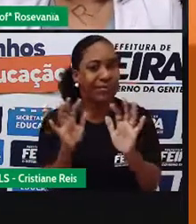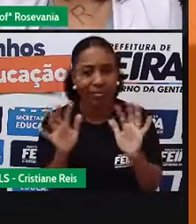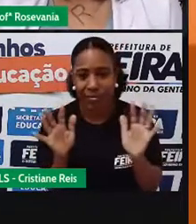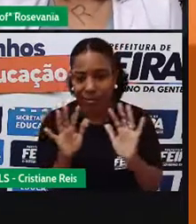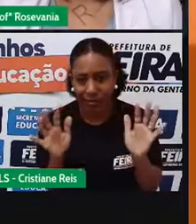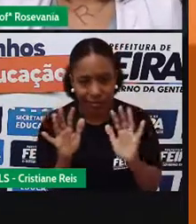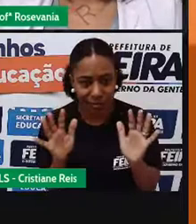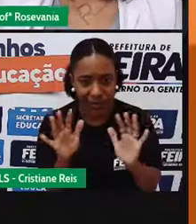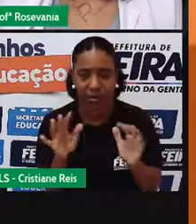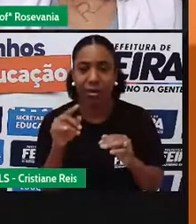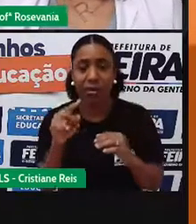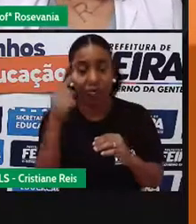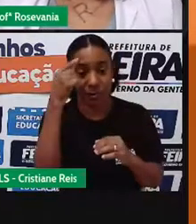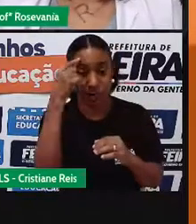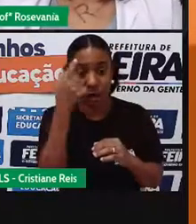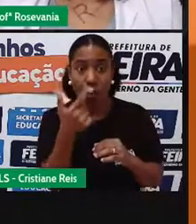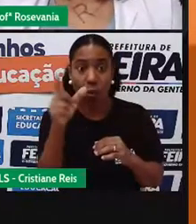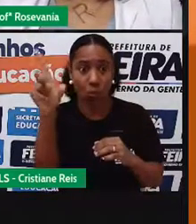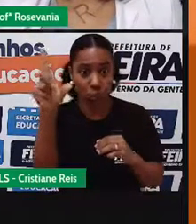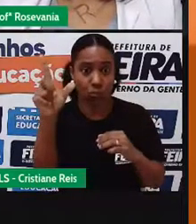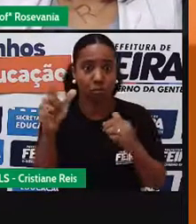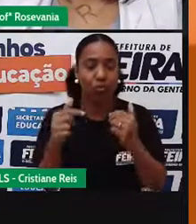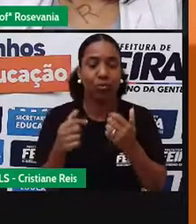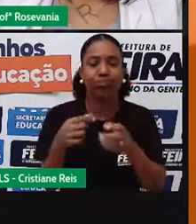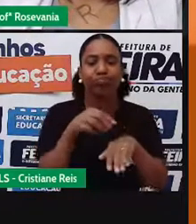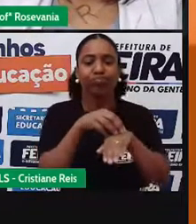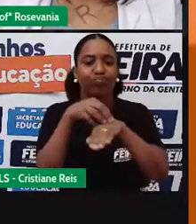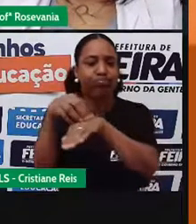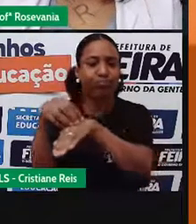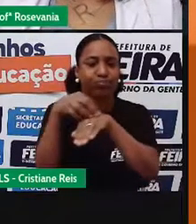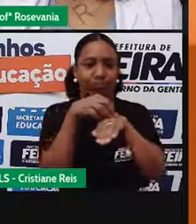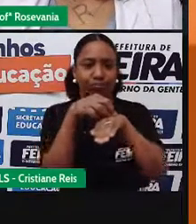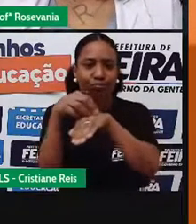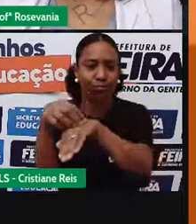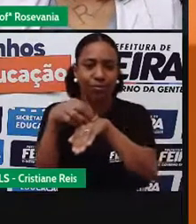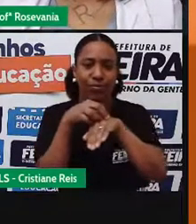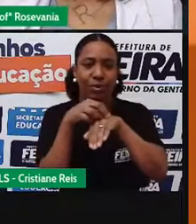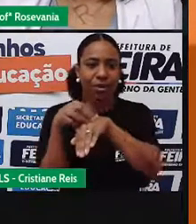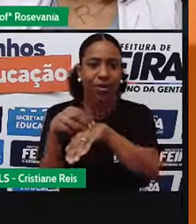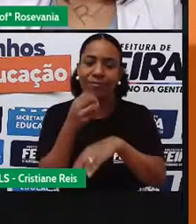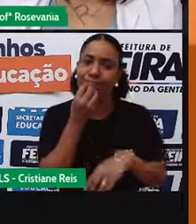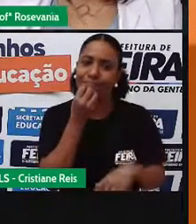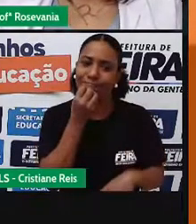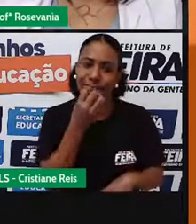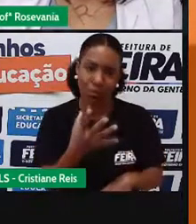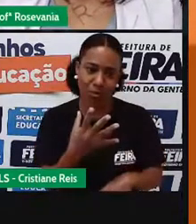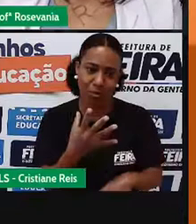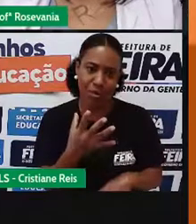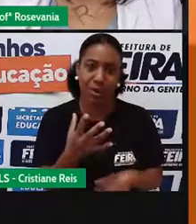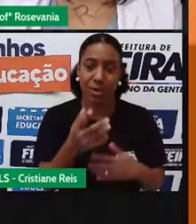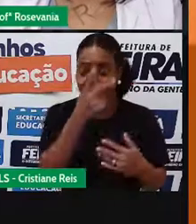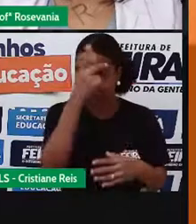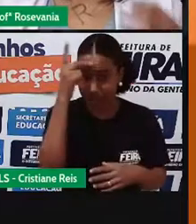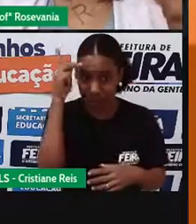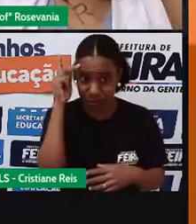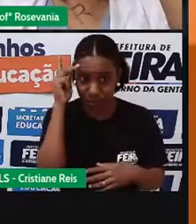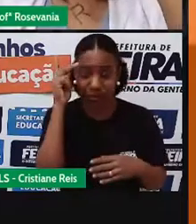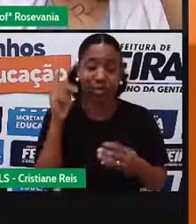de se locomover, né, mais saudáveis e que atendam a todos, né, como os portadores de necessidades, né,